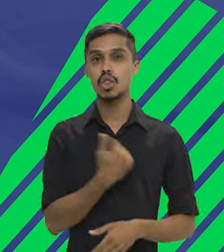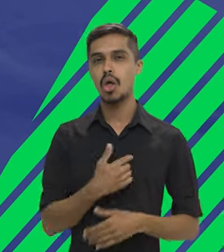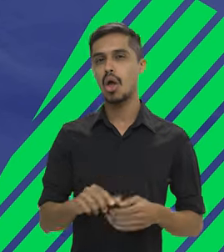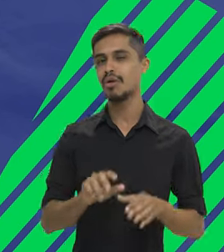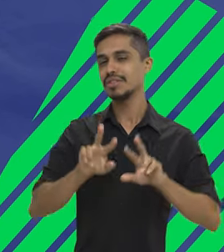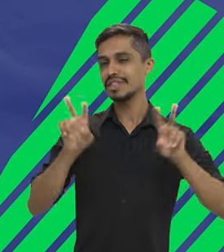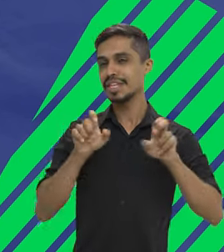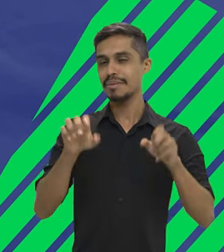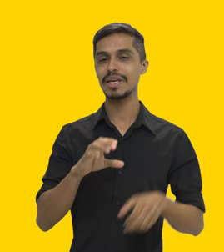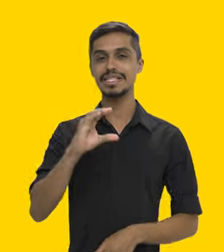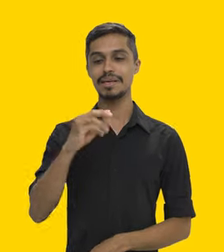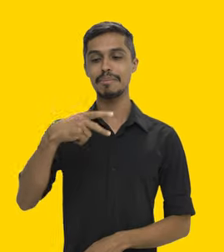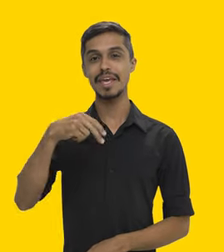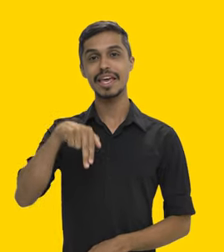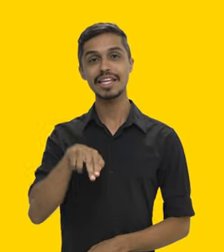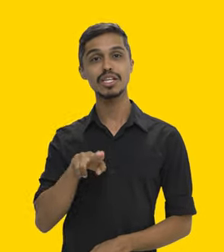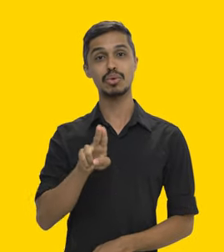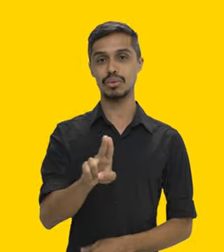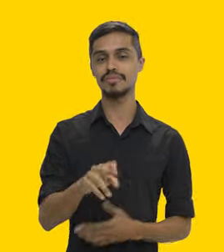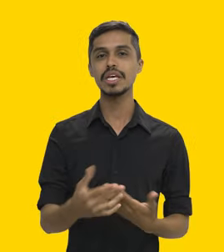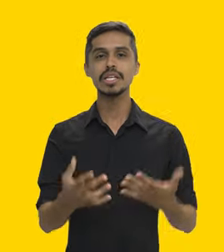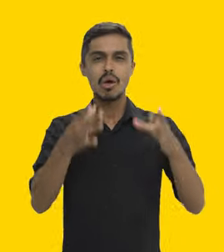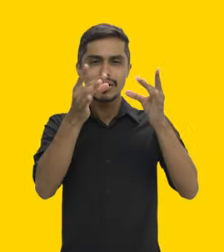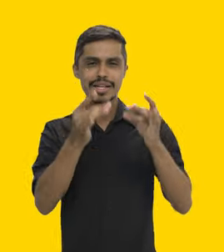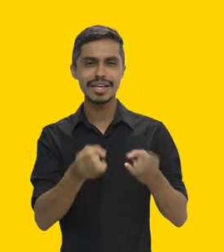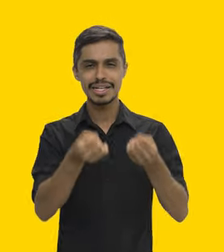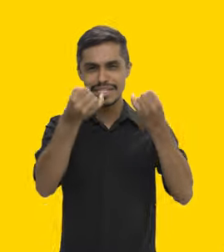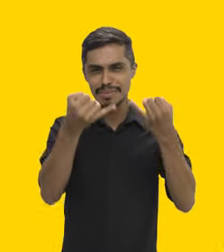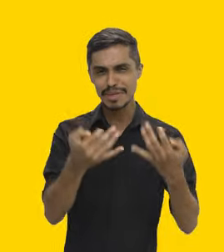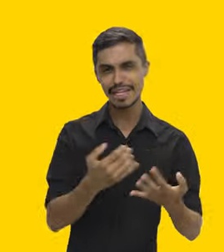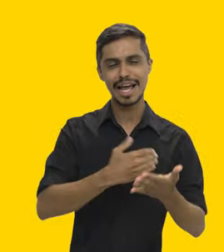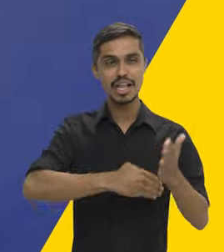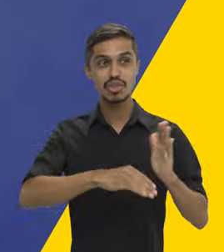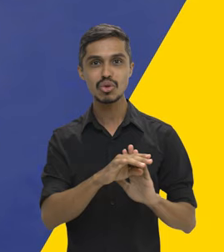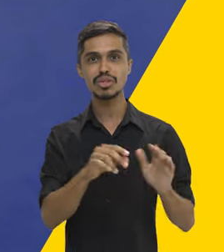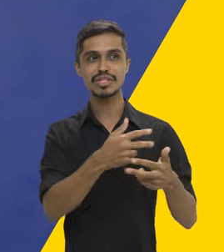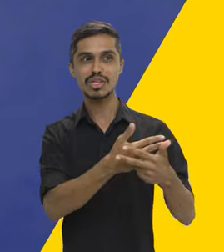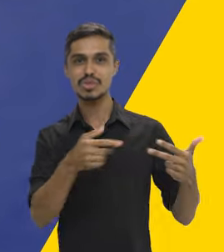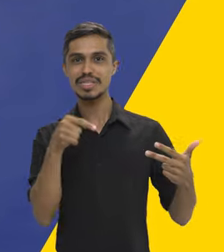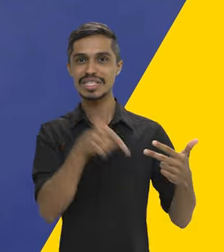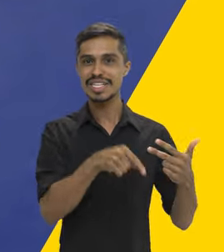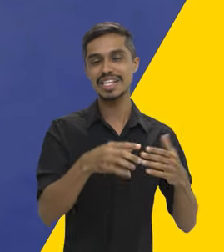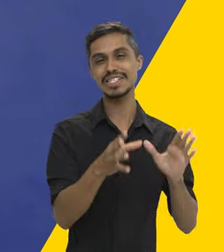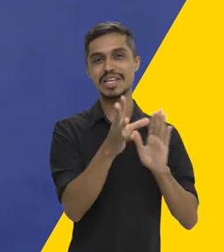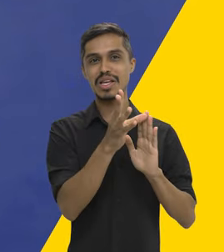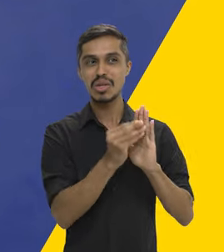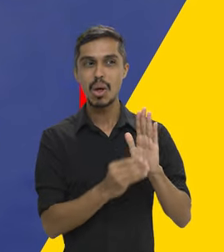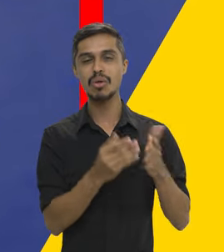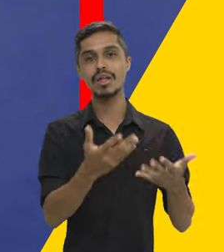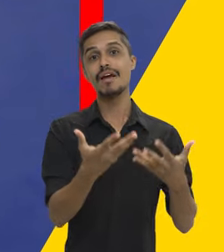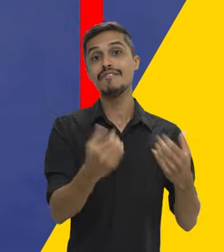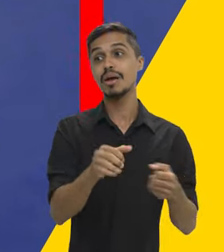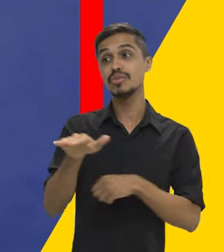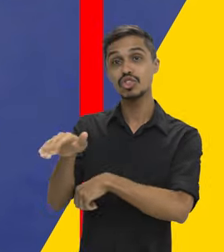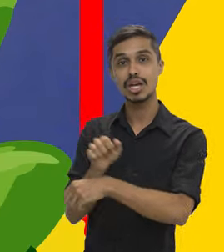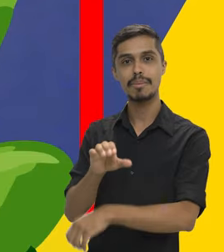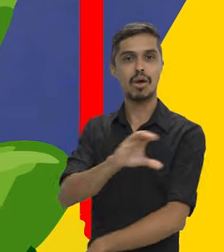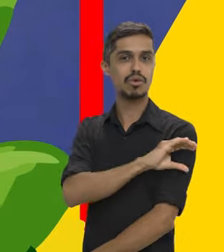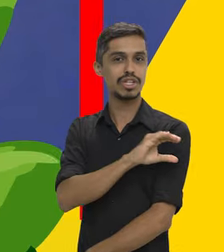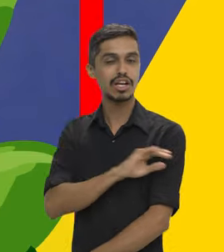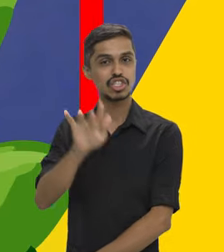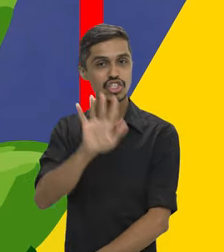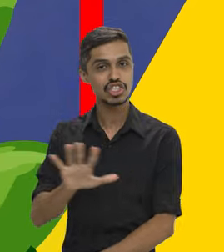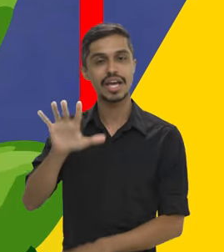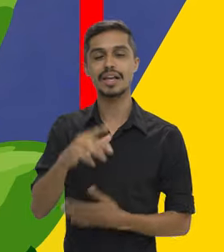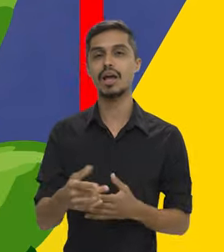sobre o CPNU. E para colocar os pingos nos is diante de tanta novidade que este concurso traz, nós convidamos o